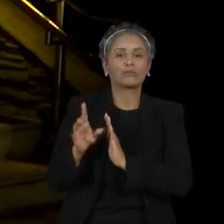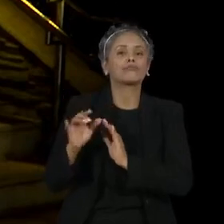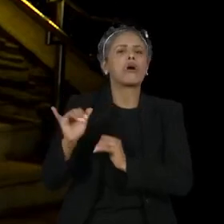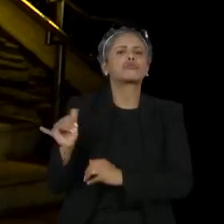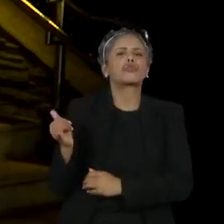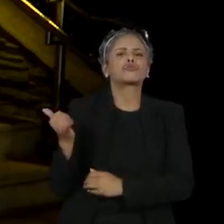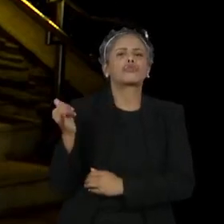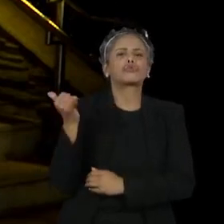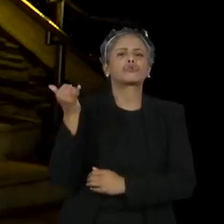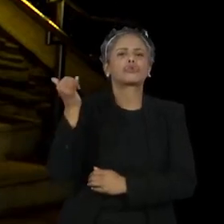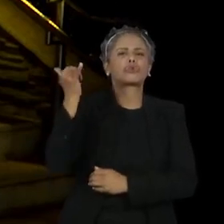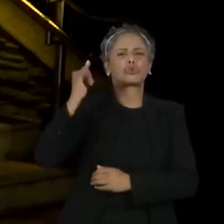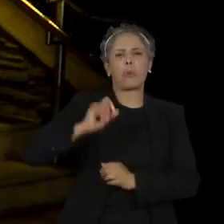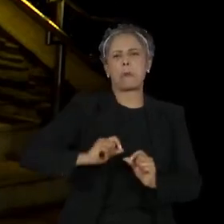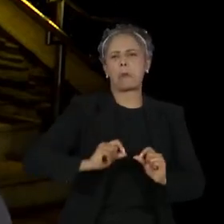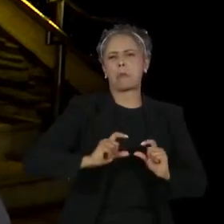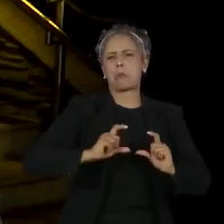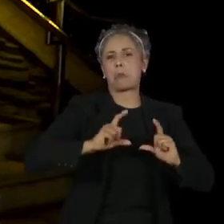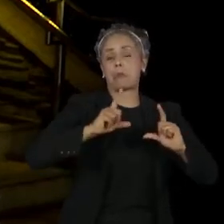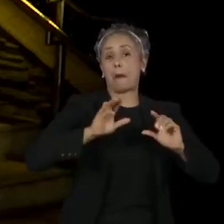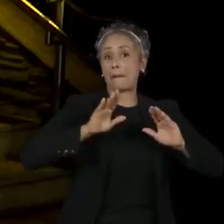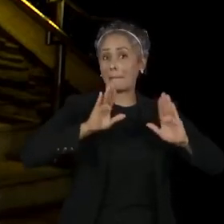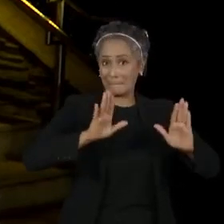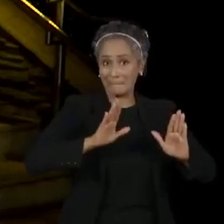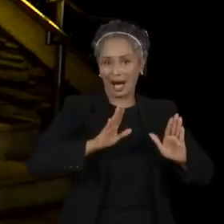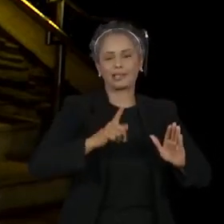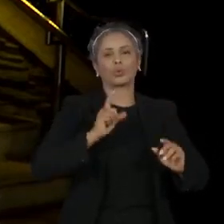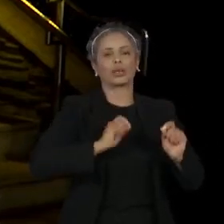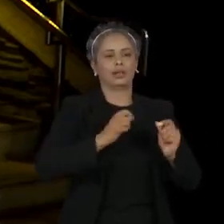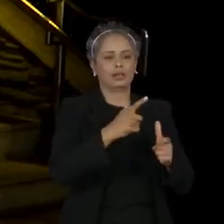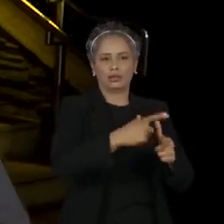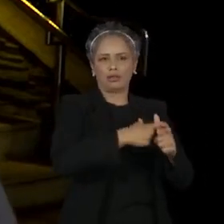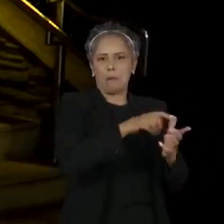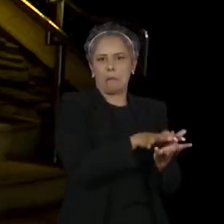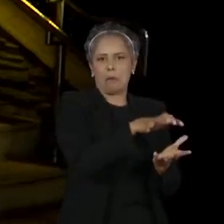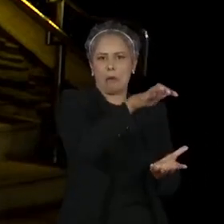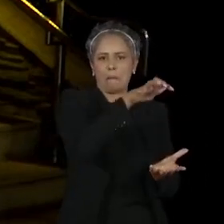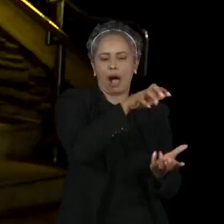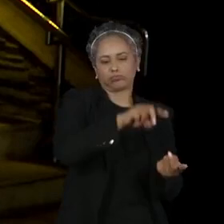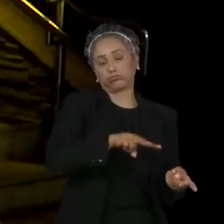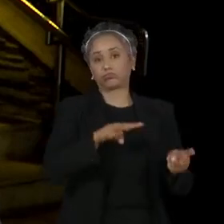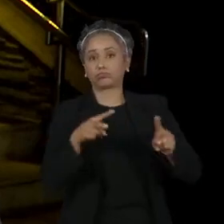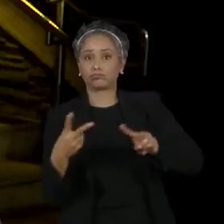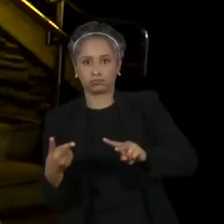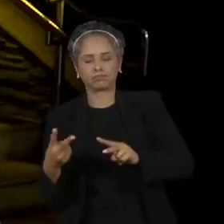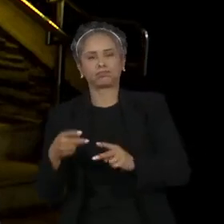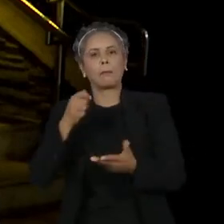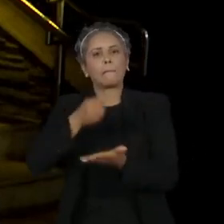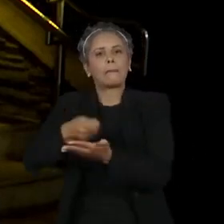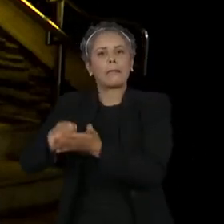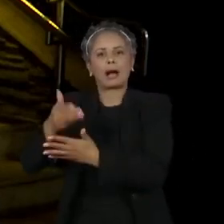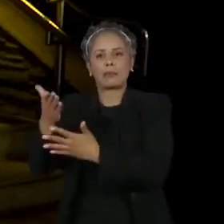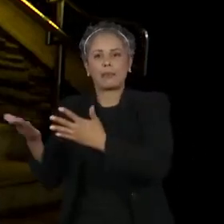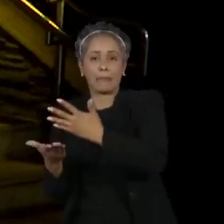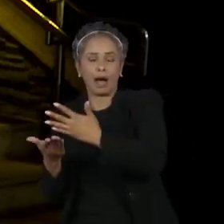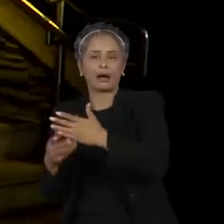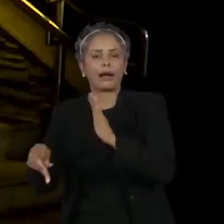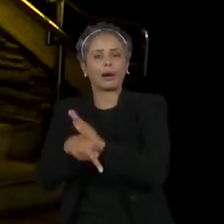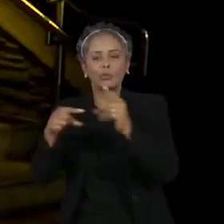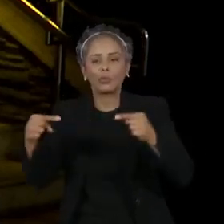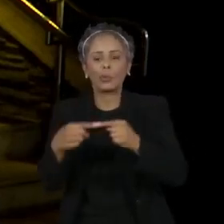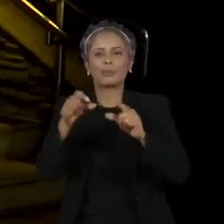crescer. No caso dos precatórios, a correção é feita pela Selic, que está em 13,75% ao ano.